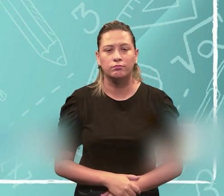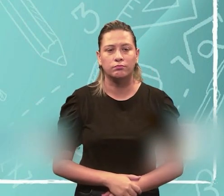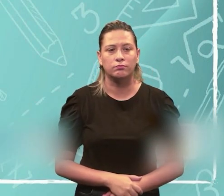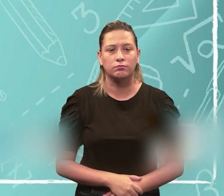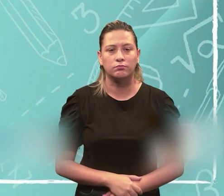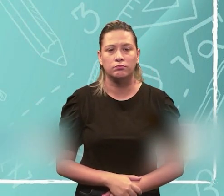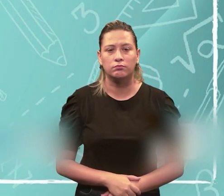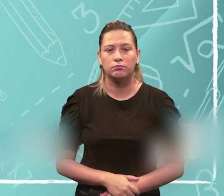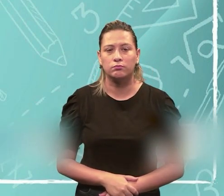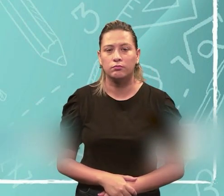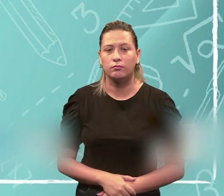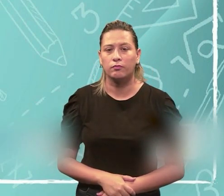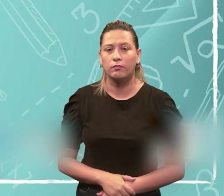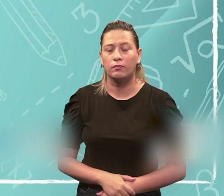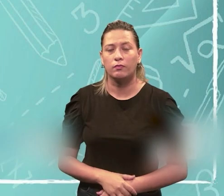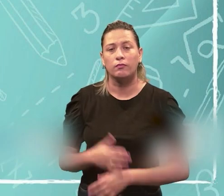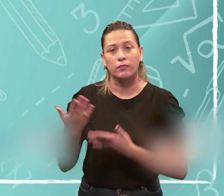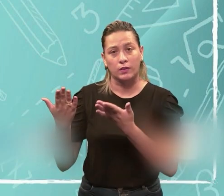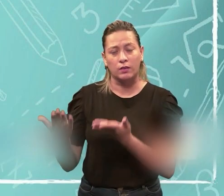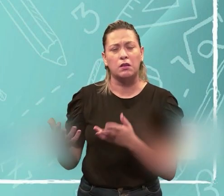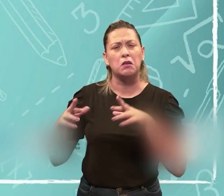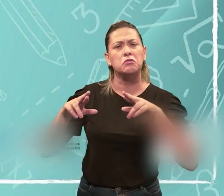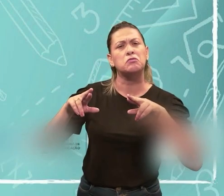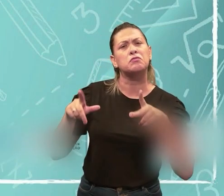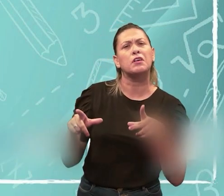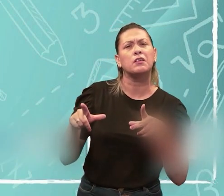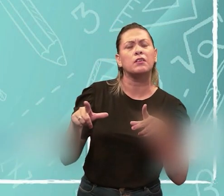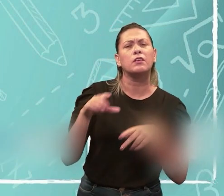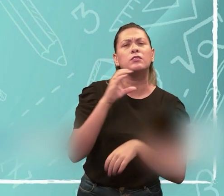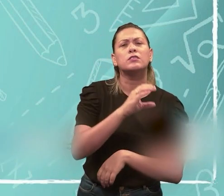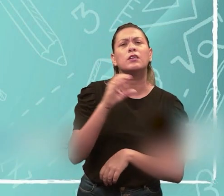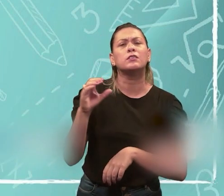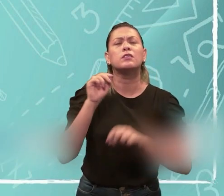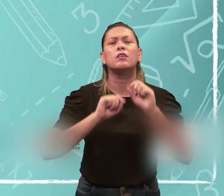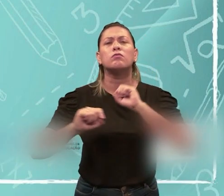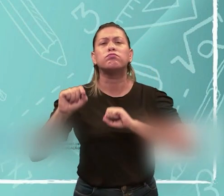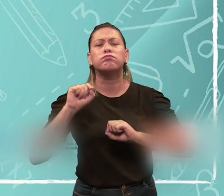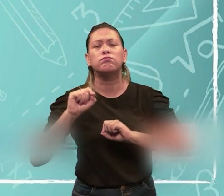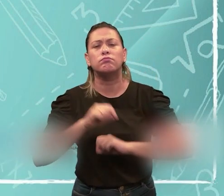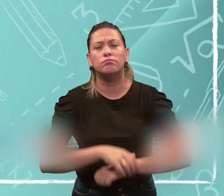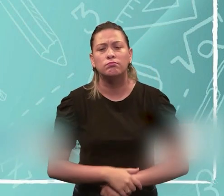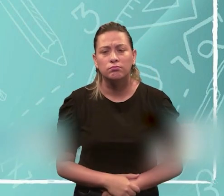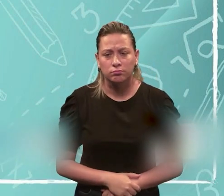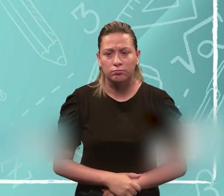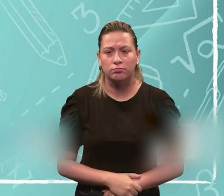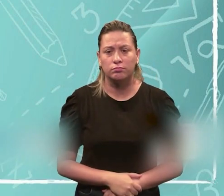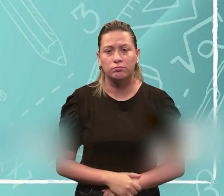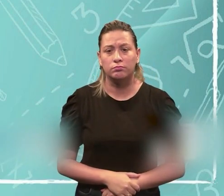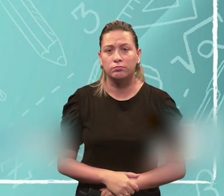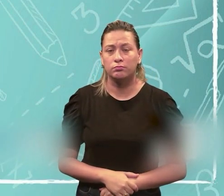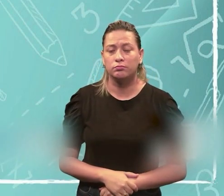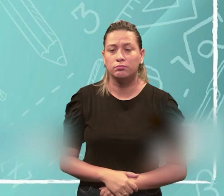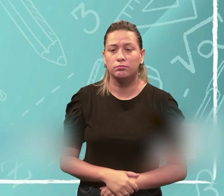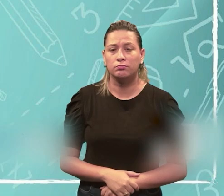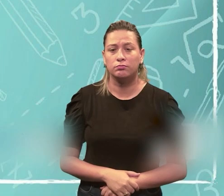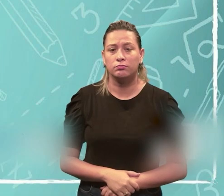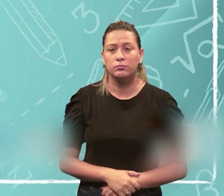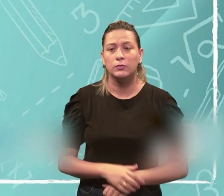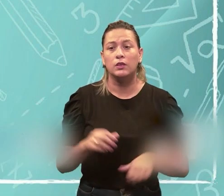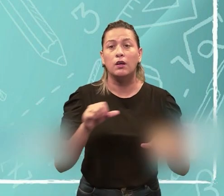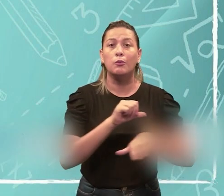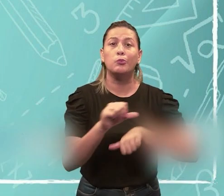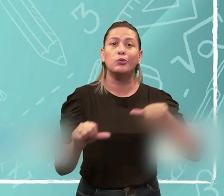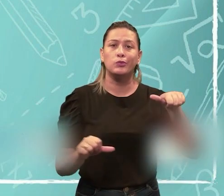de alternada. Então, o que ela diferencia em relação à corrente contínua? A questão do